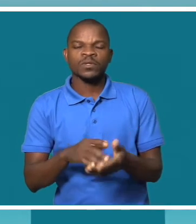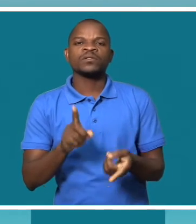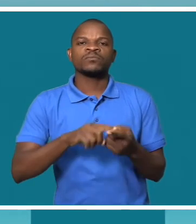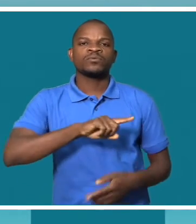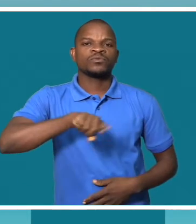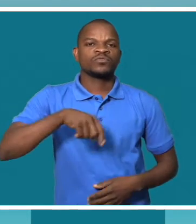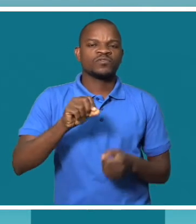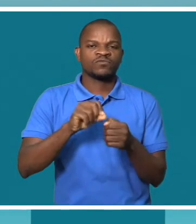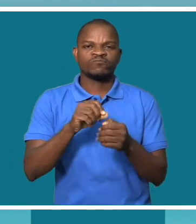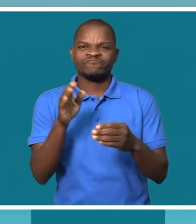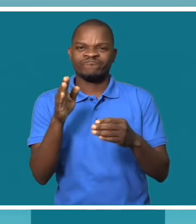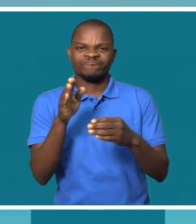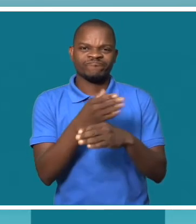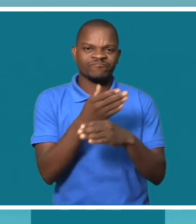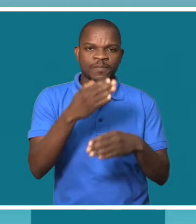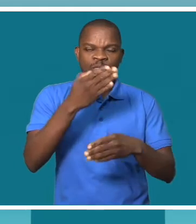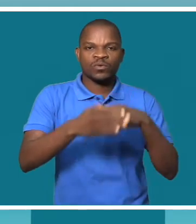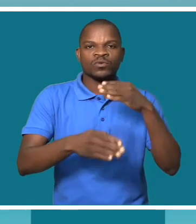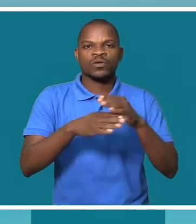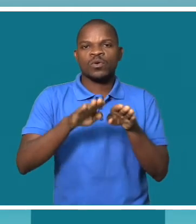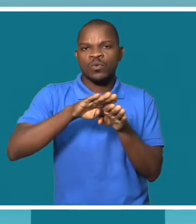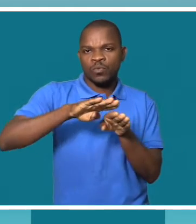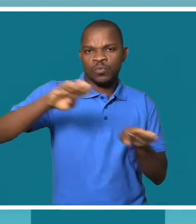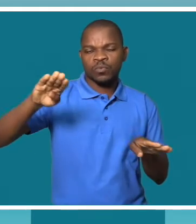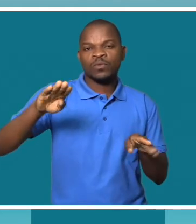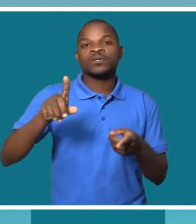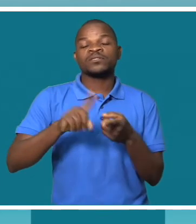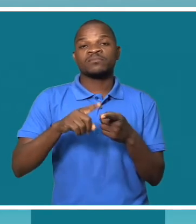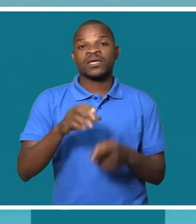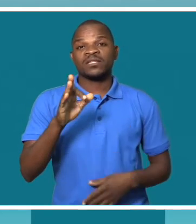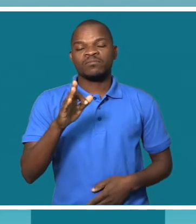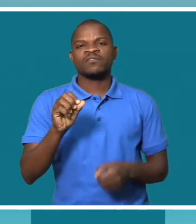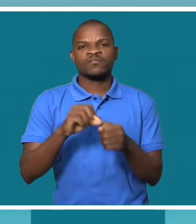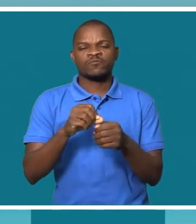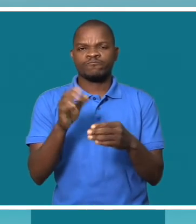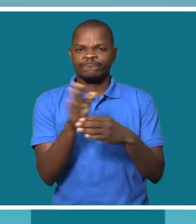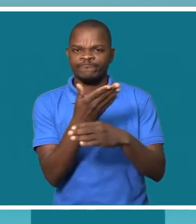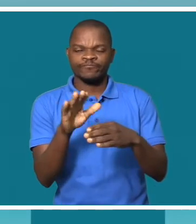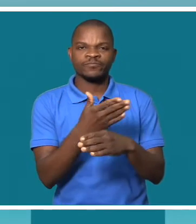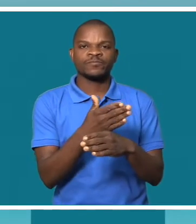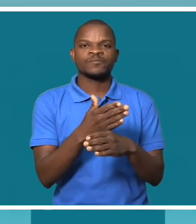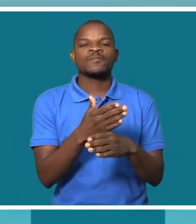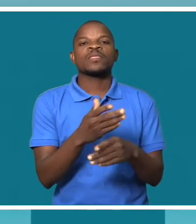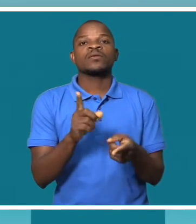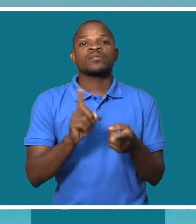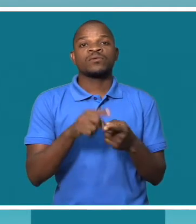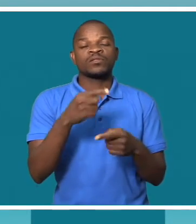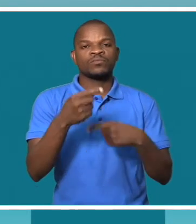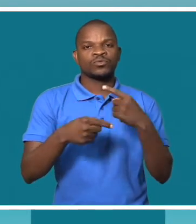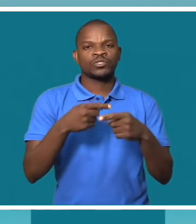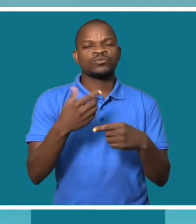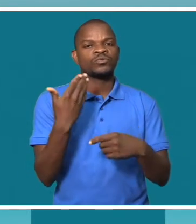iremos adotar as casas de banho, tornando-as inclusivas para receber essas pessoas com deficiência. Este projeto foi